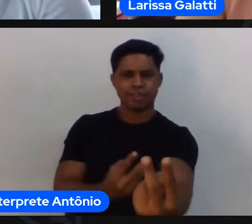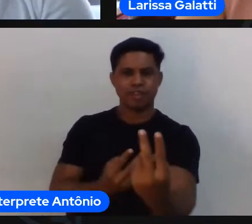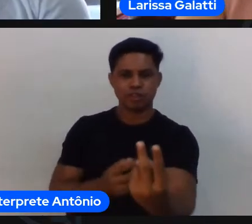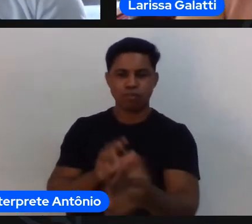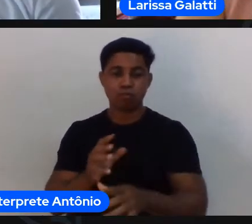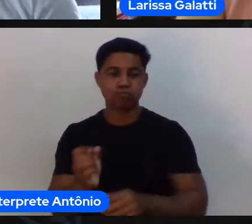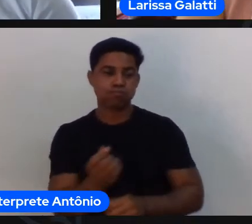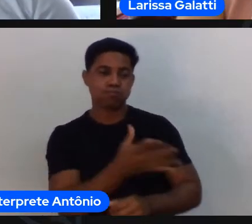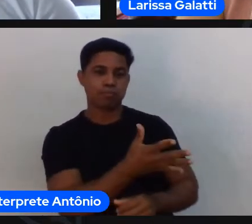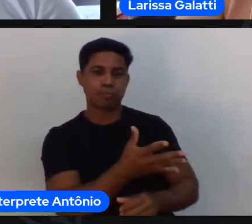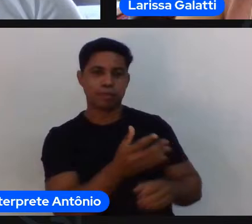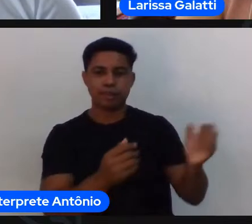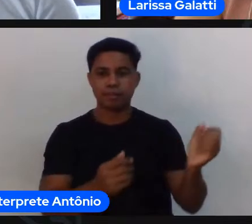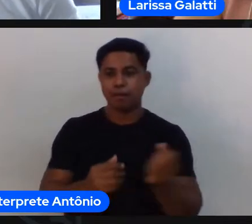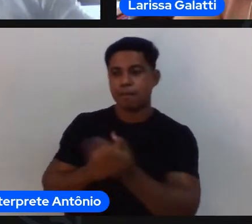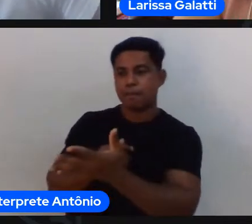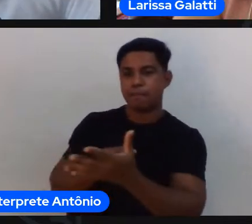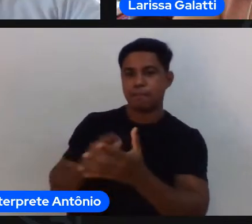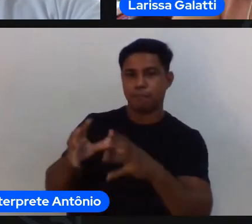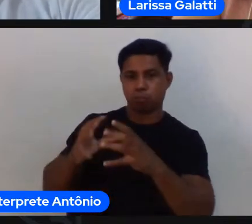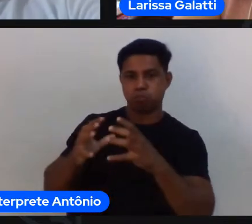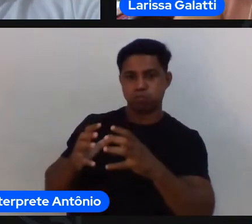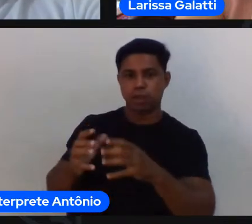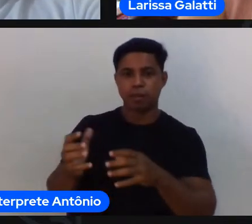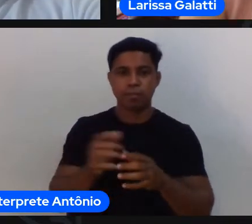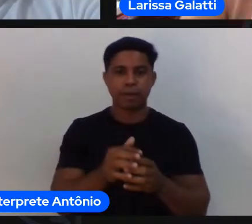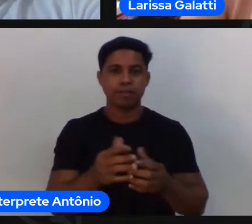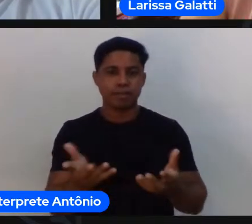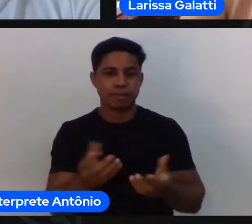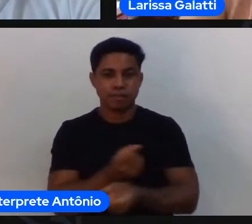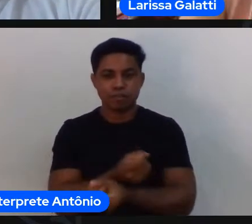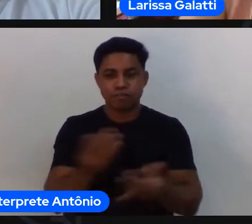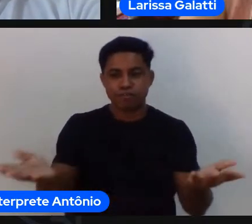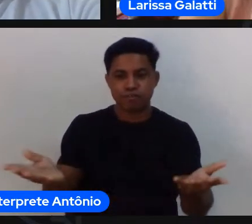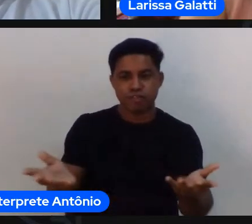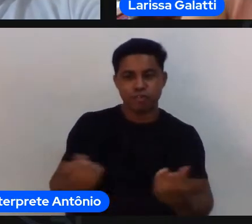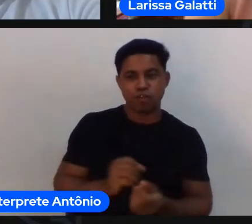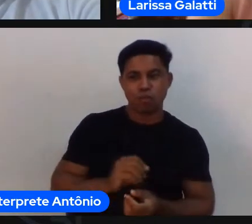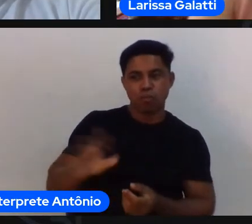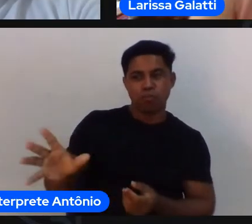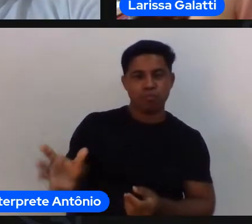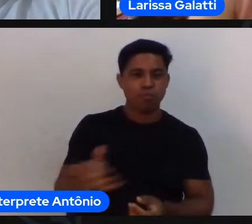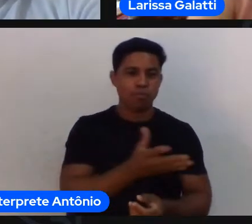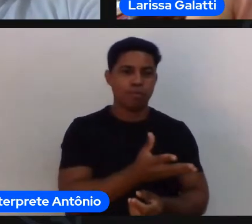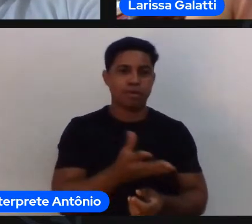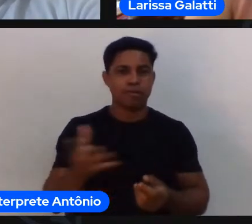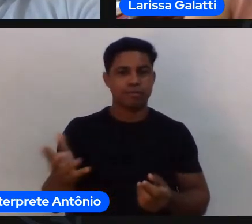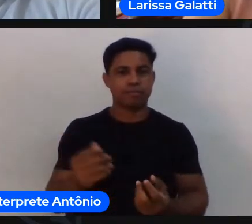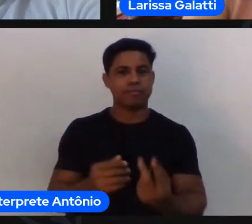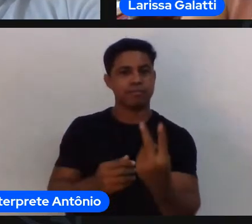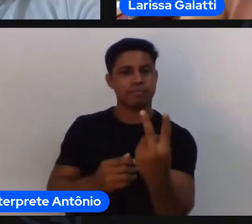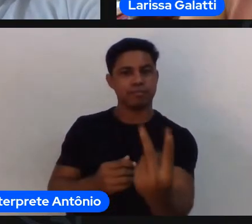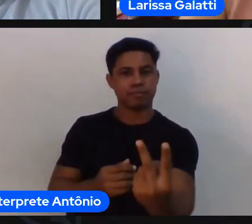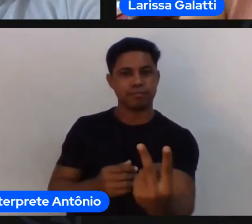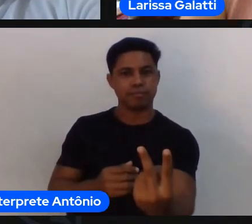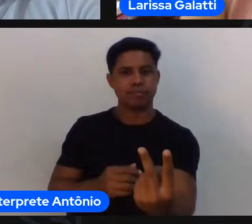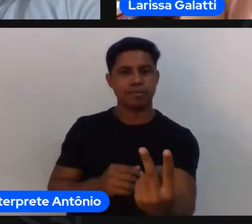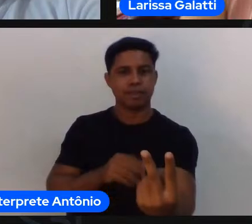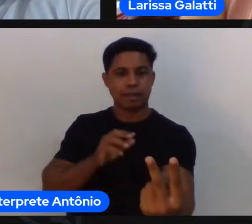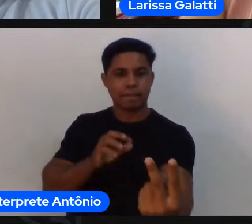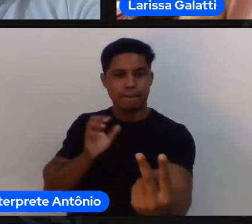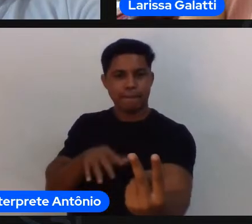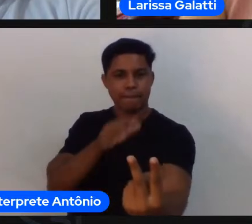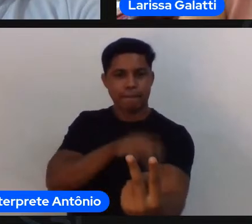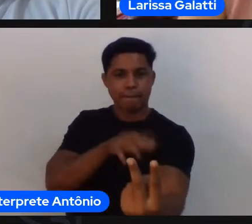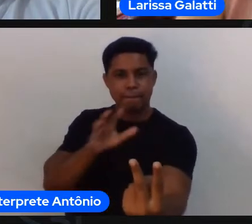passo a bola pro amiguinho pro colega que vai lá tentar ficar atravessando a rua diante de mim tranquilo não tem nenhuma